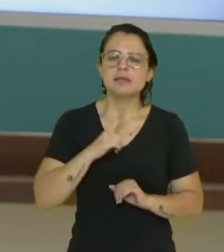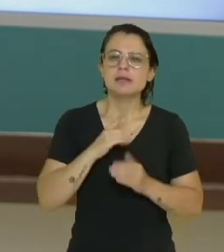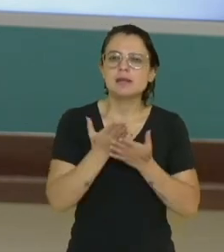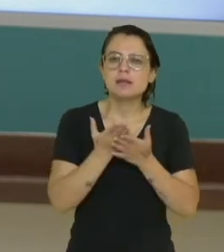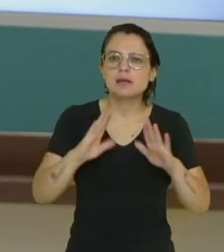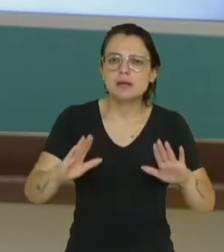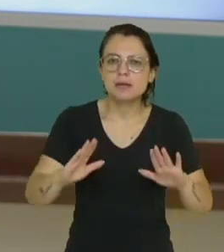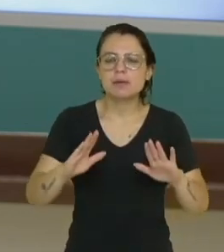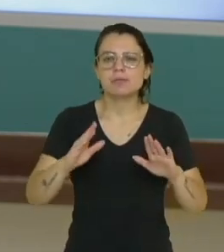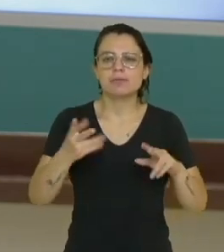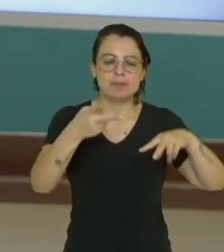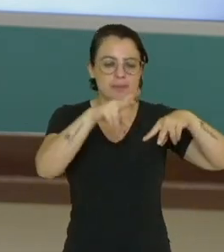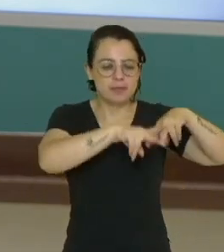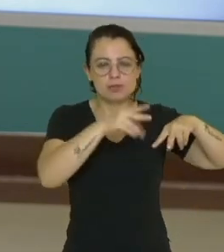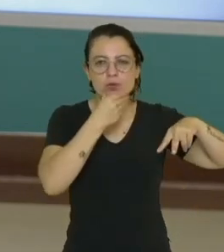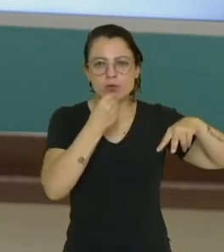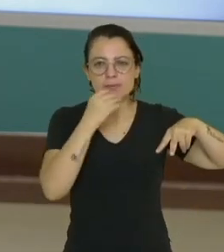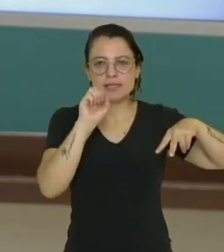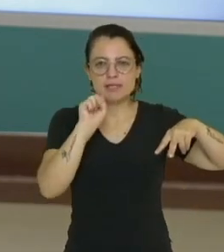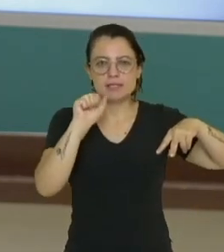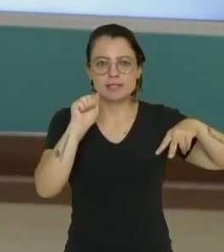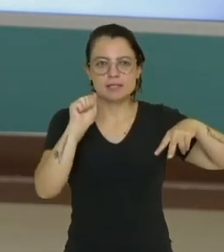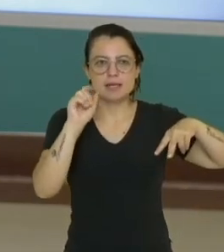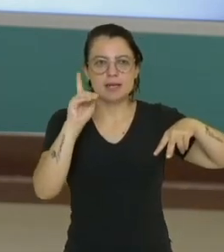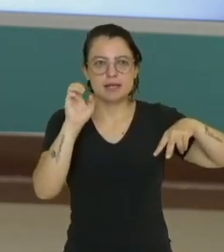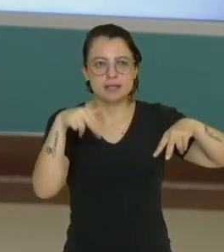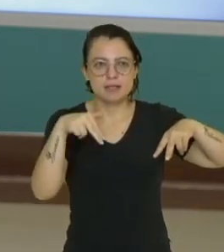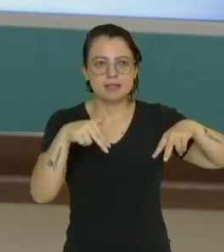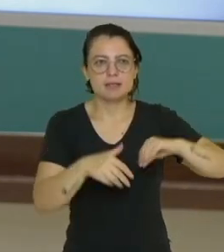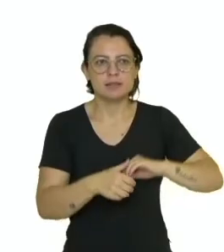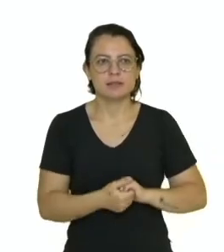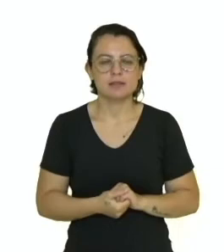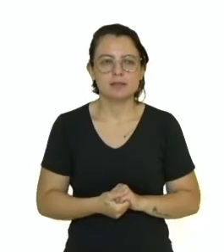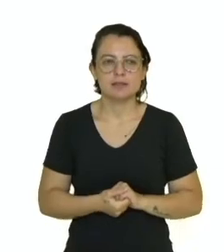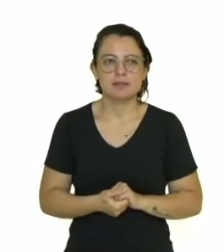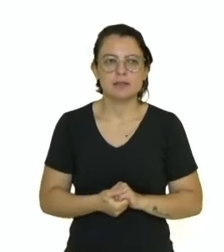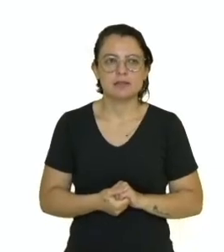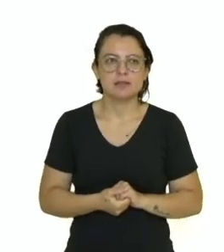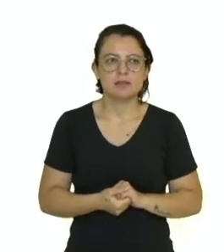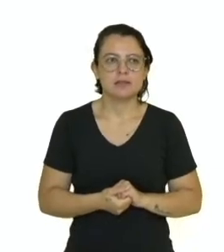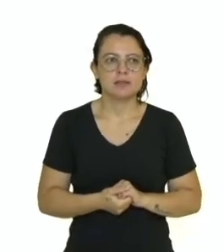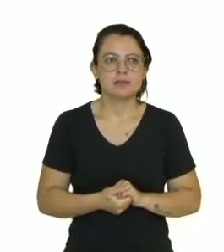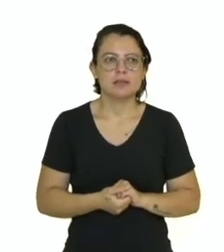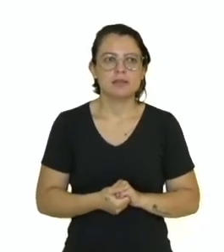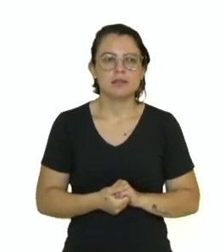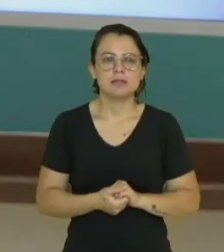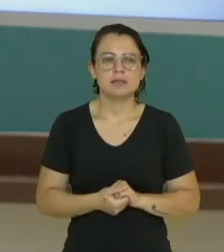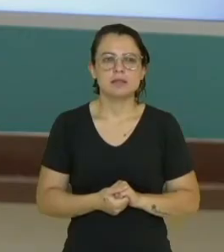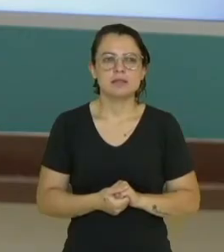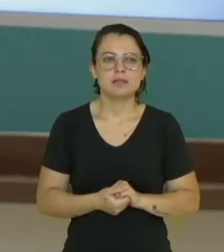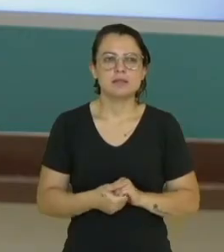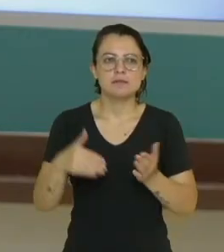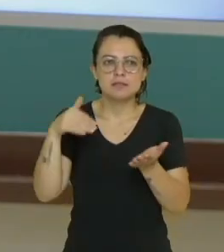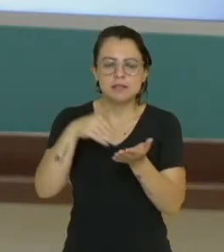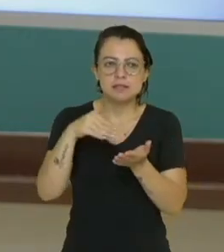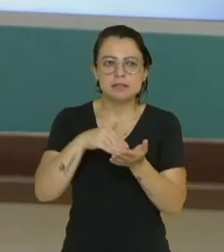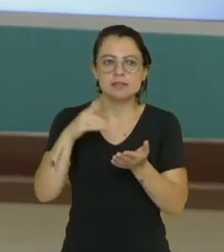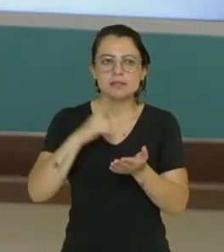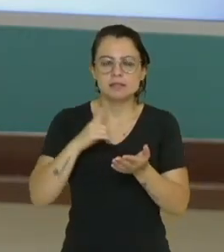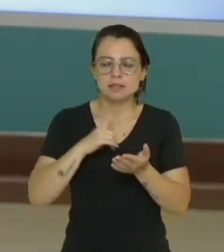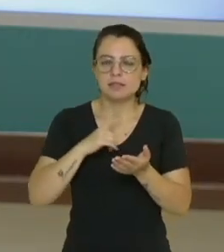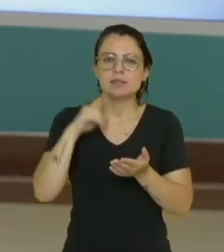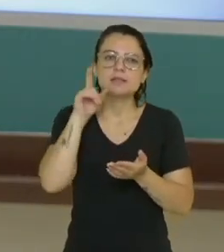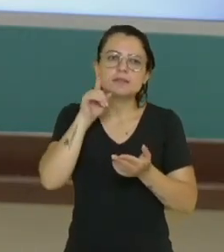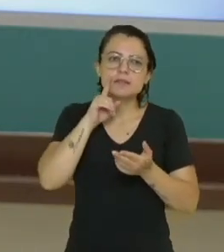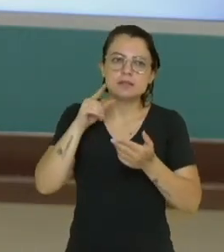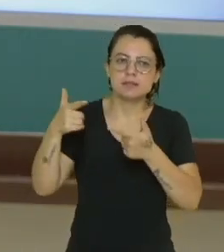o ditador sendo preso, olha só, mais um pouquinho, vamos falar sobre isso aqui, finalizando, né, os Estados Unidos ganhou essa